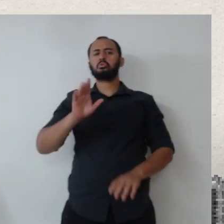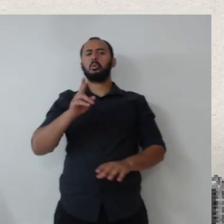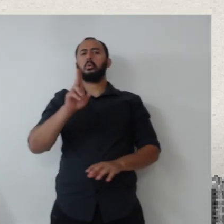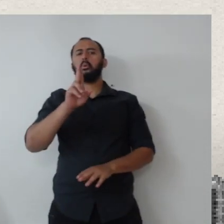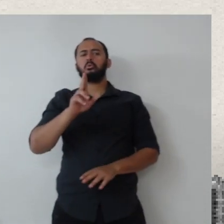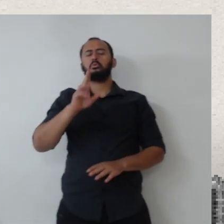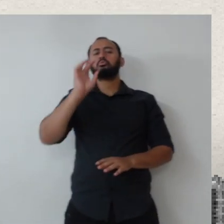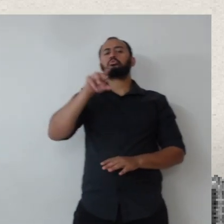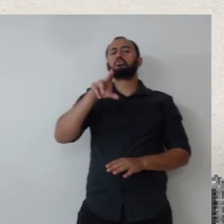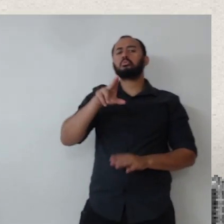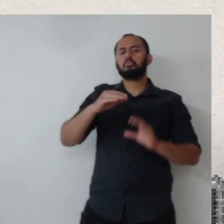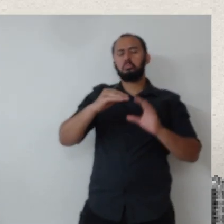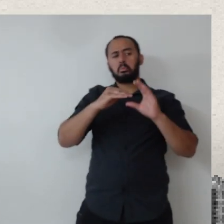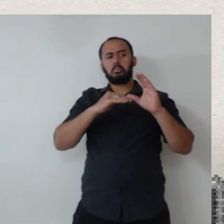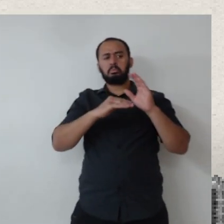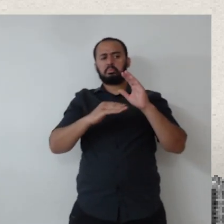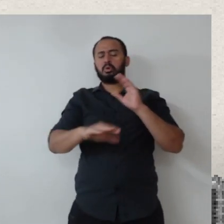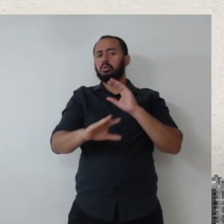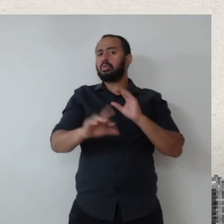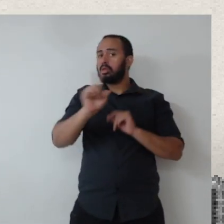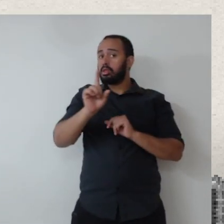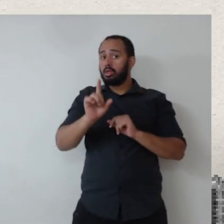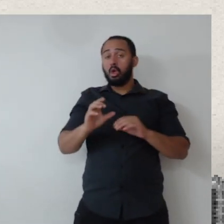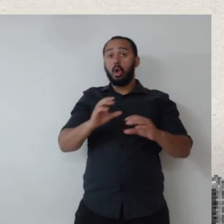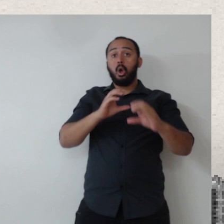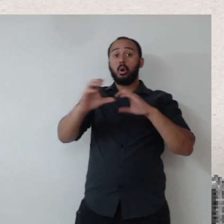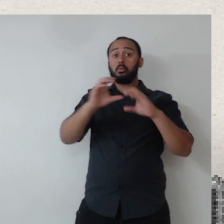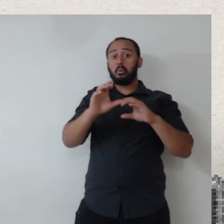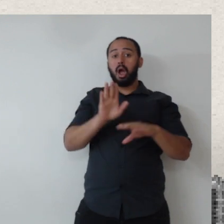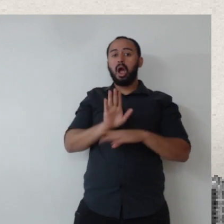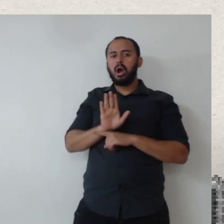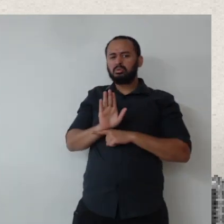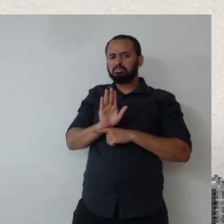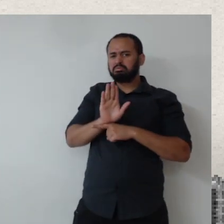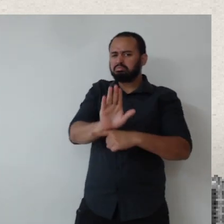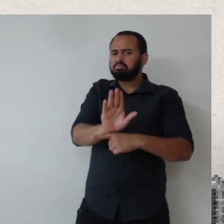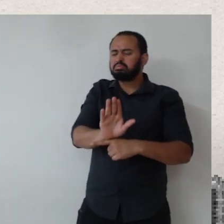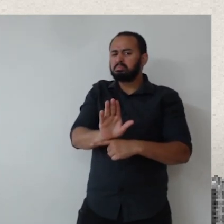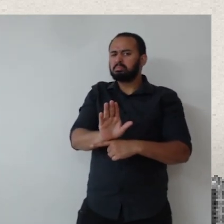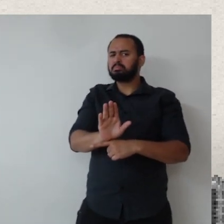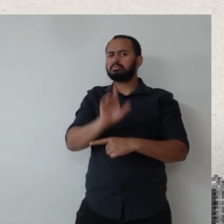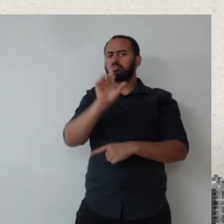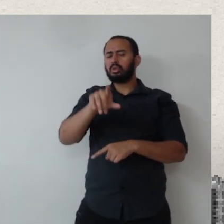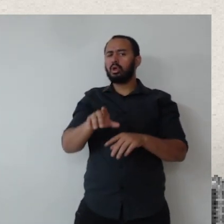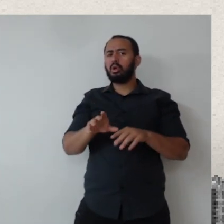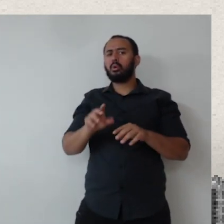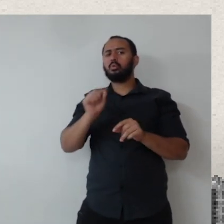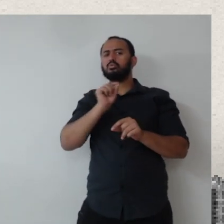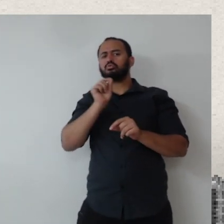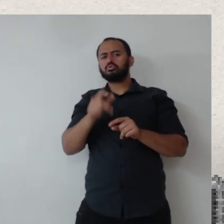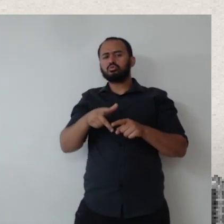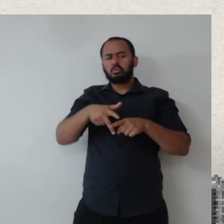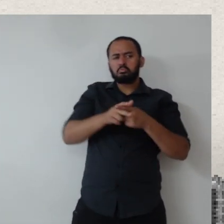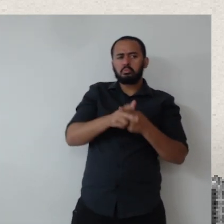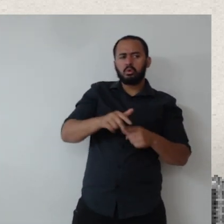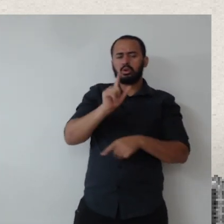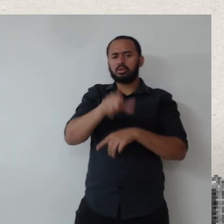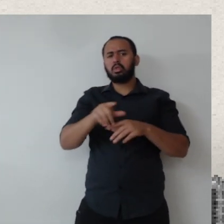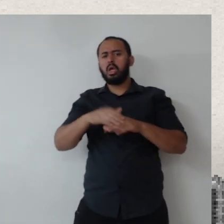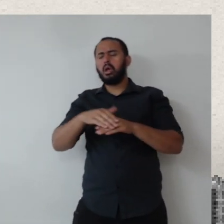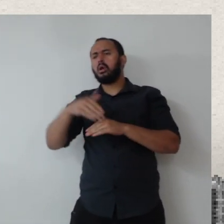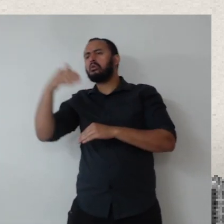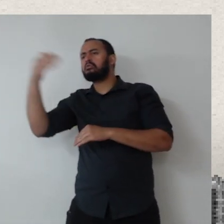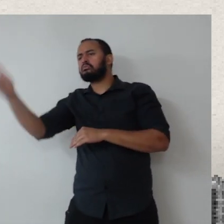intermediário, é ter uma parceria com a comunicação para ajudar a comunicar esses instrumentos, a gente fica ali, você é do fórum lá,